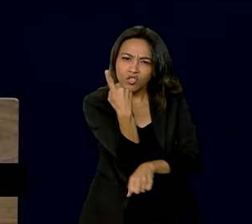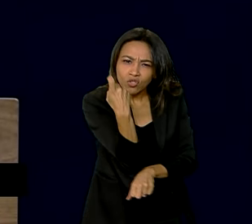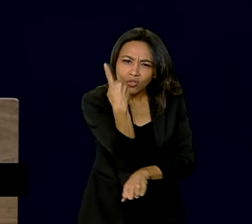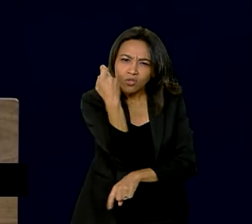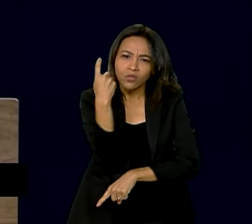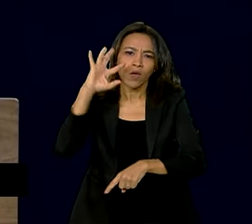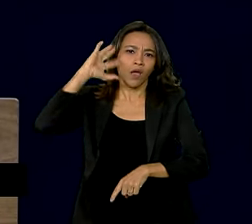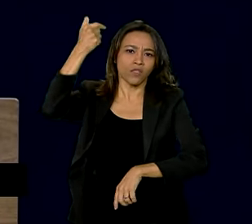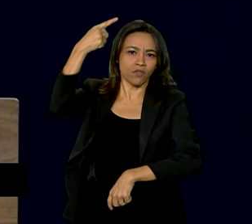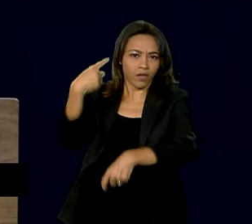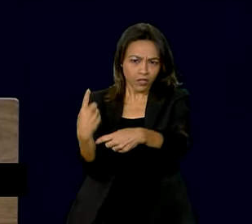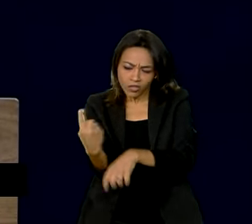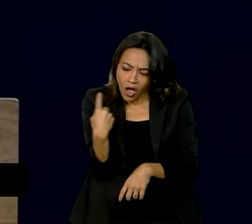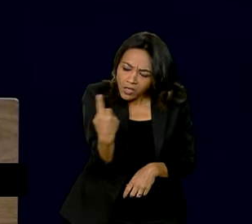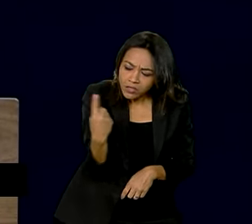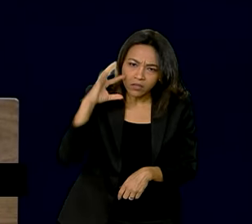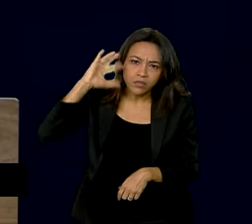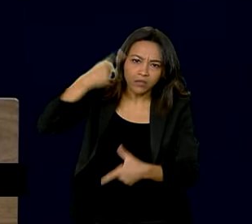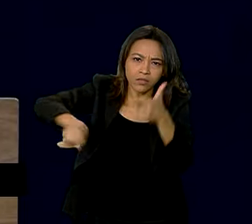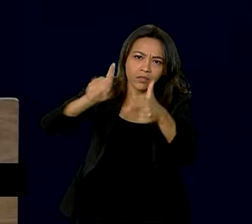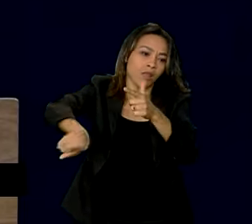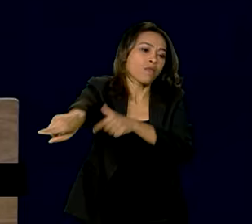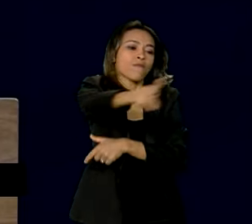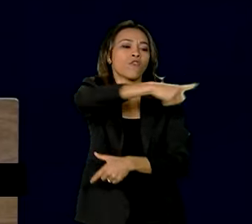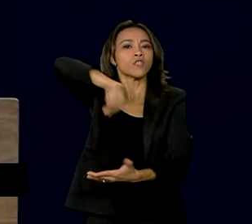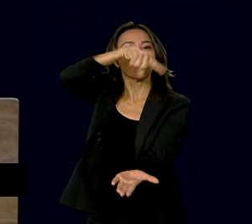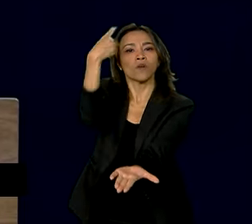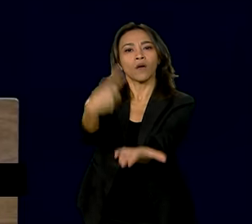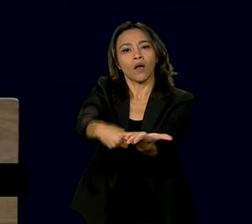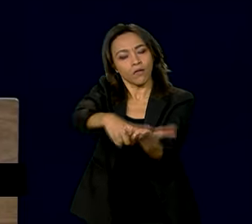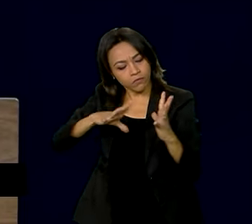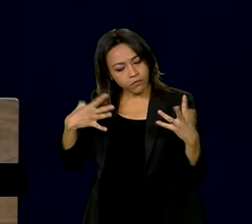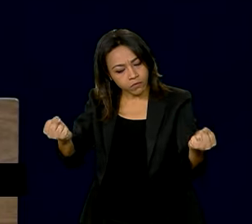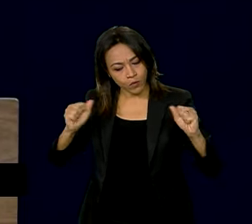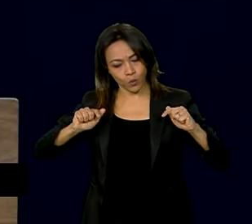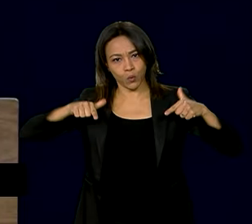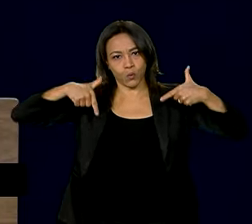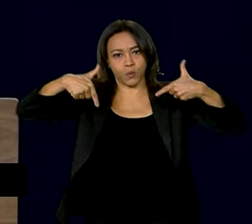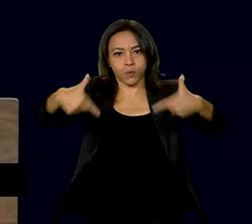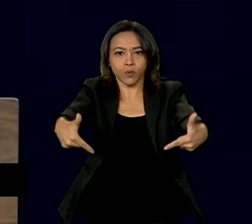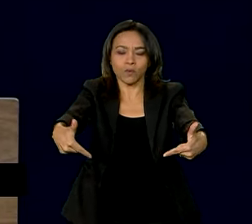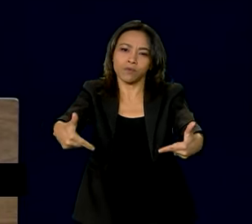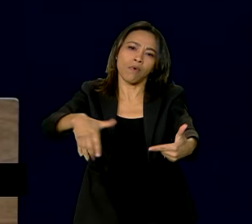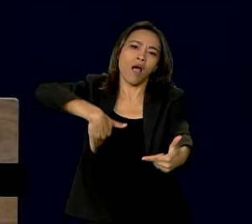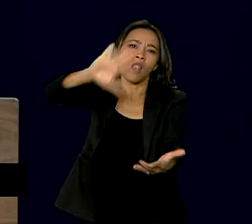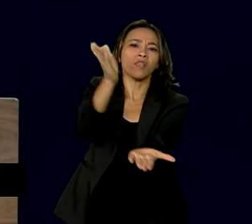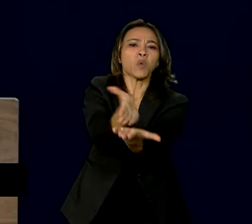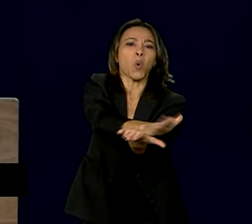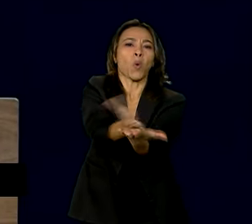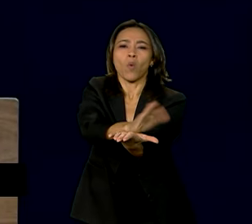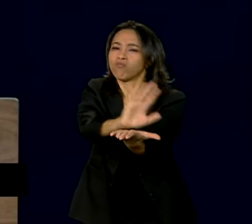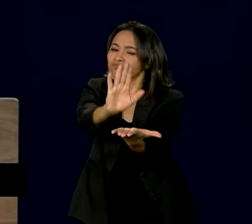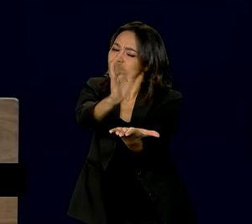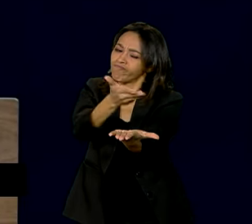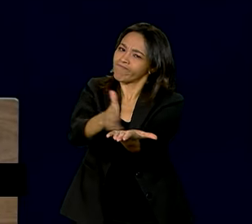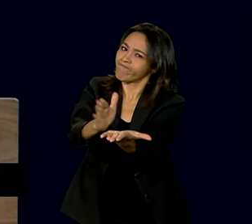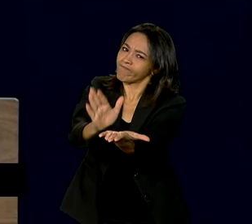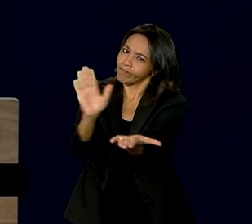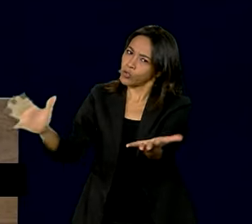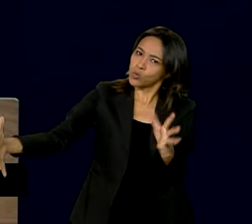Estamos todos obrigados a atuar juntos, além de nossas fronteiras. O Brasil